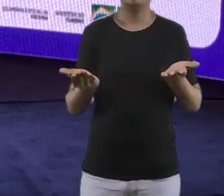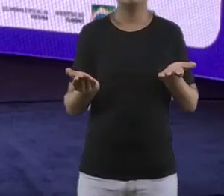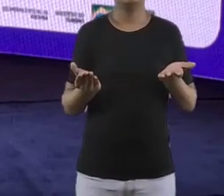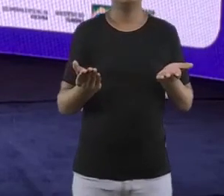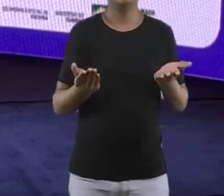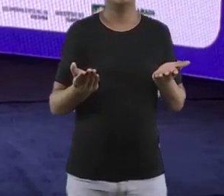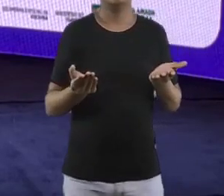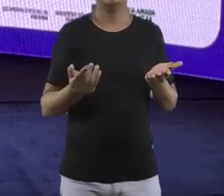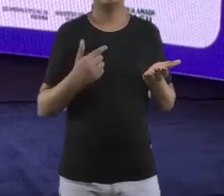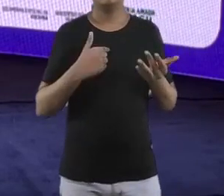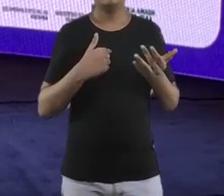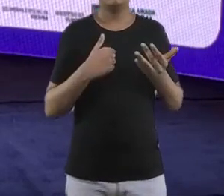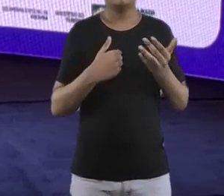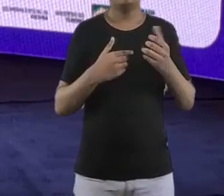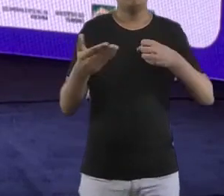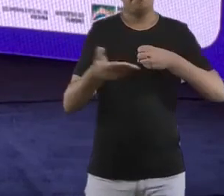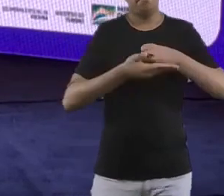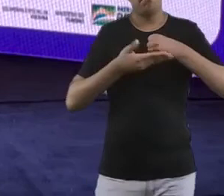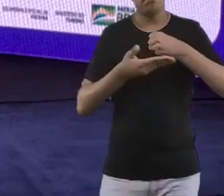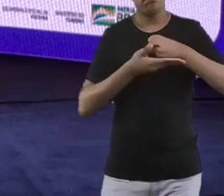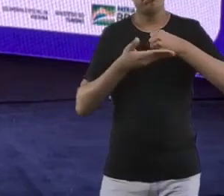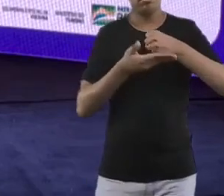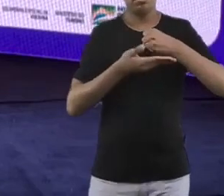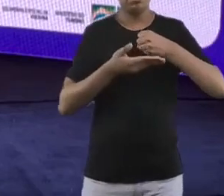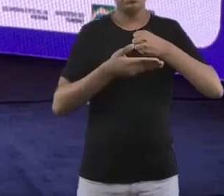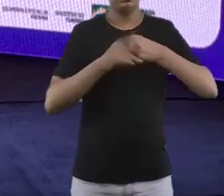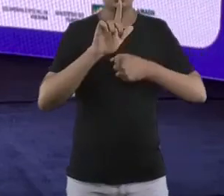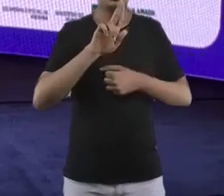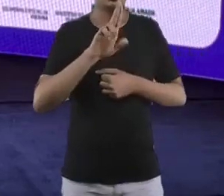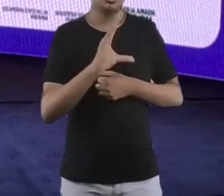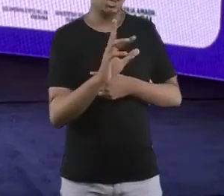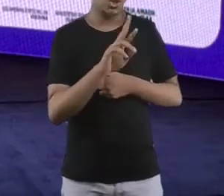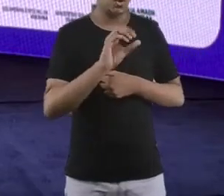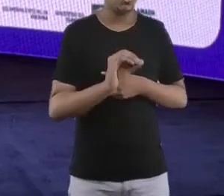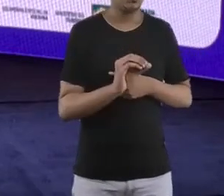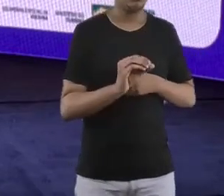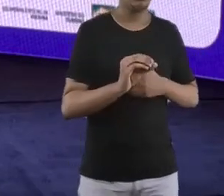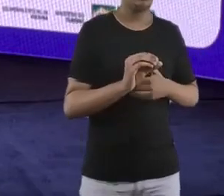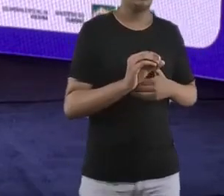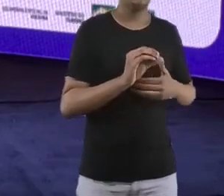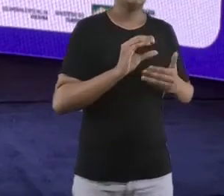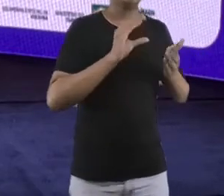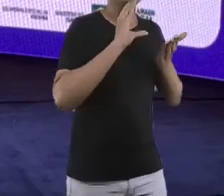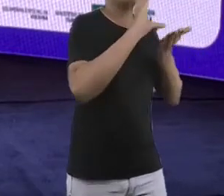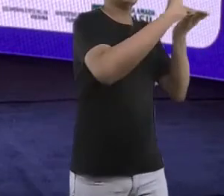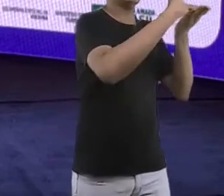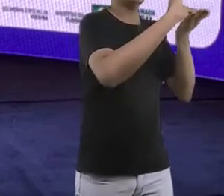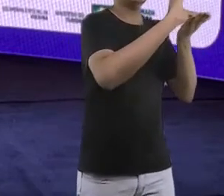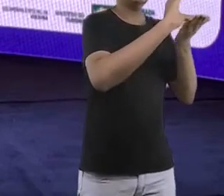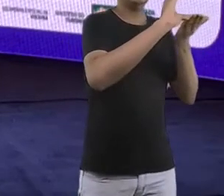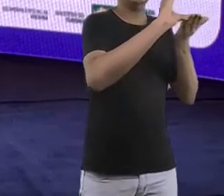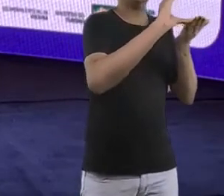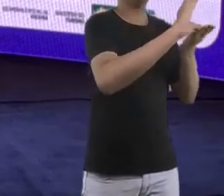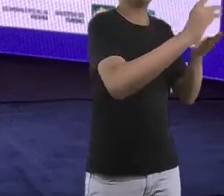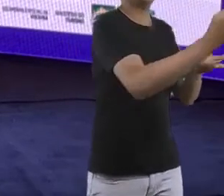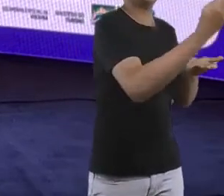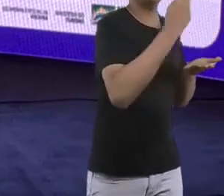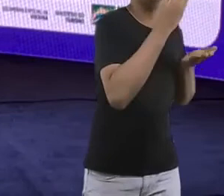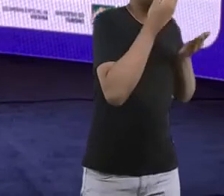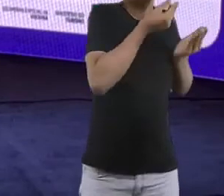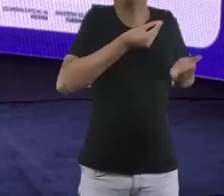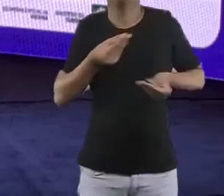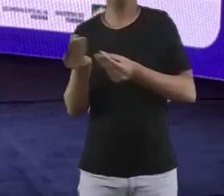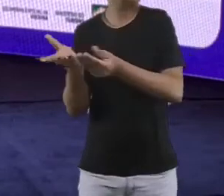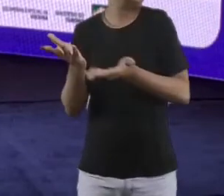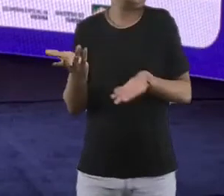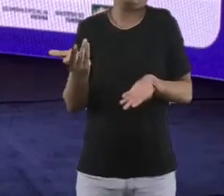levando em consideração o lucro, eu não posso pegar esse lucro e direcionar ao meu bem entender. Para isso até mesmo que a KPMG, que é a